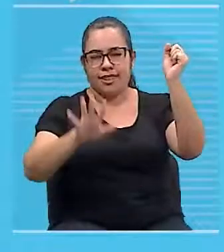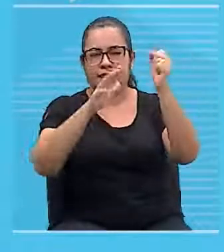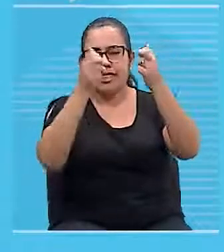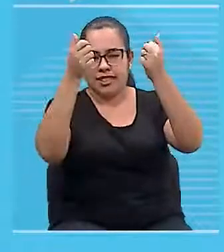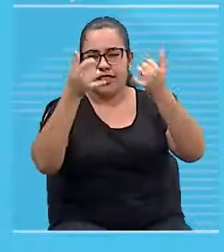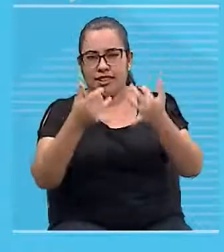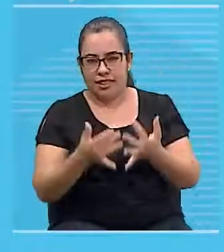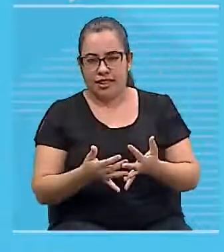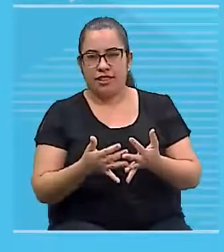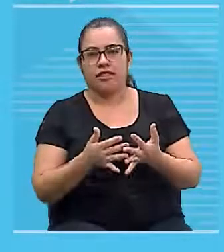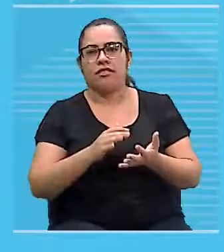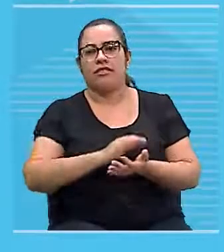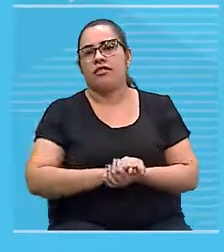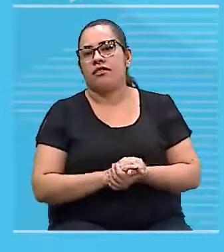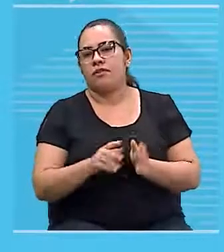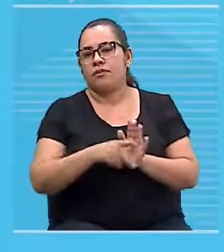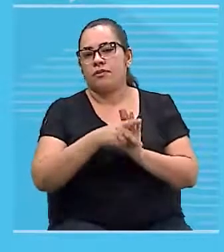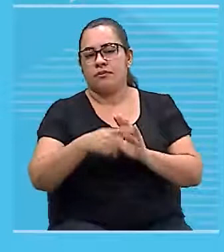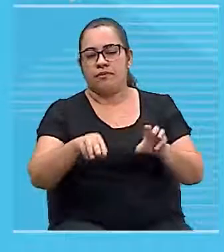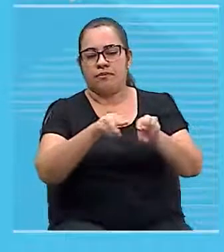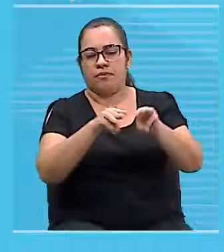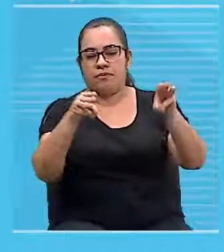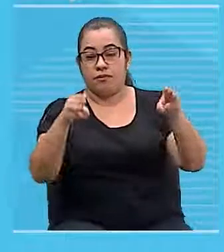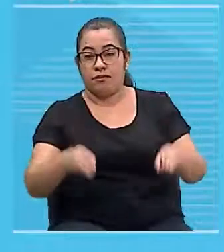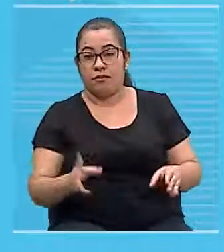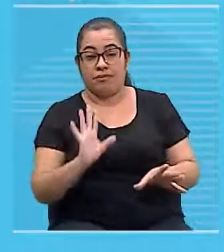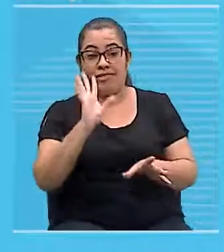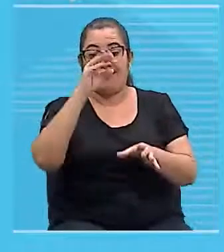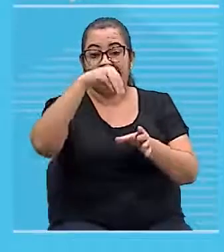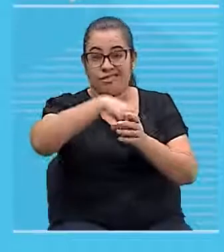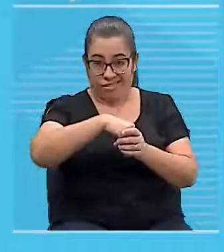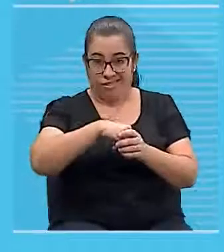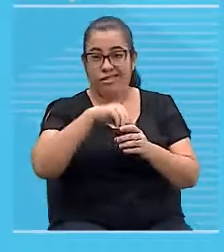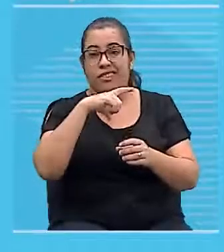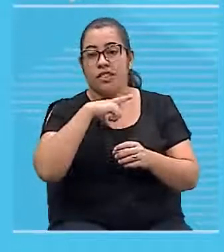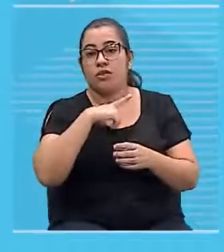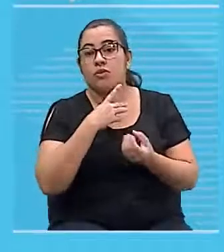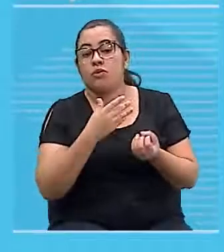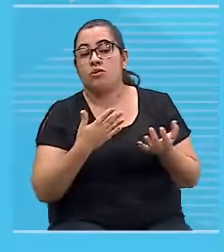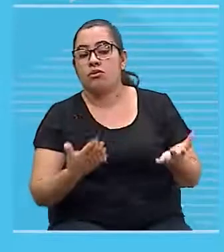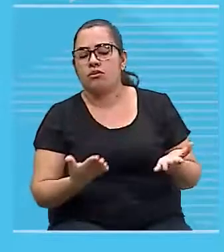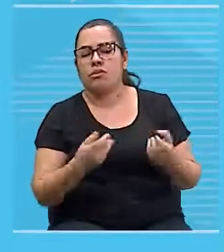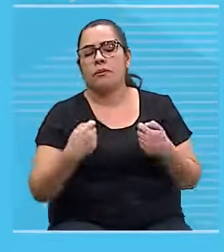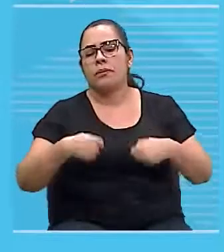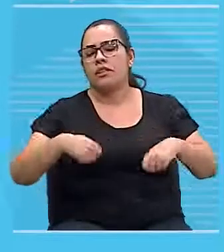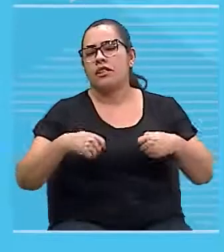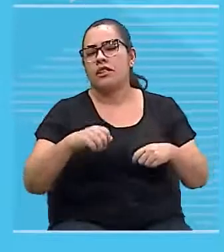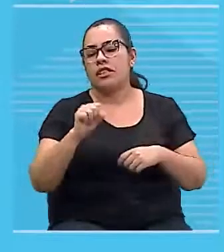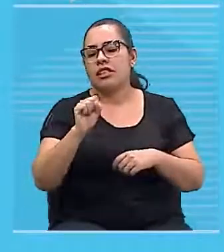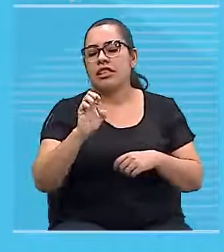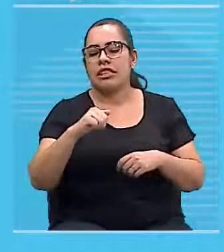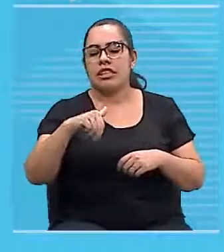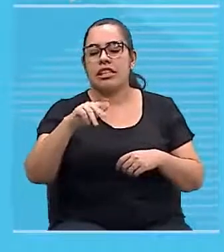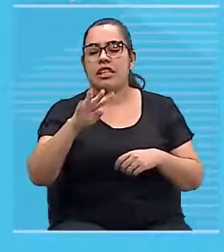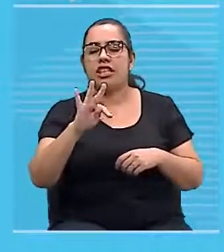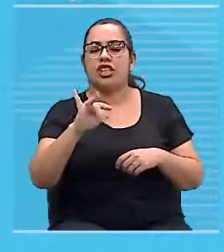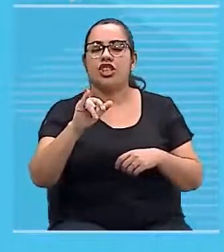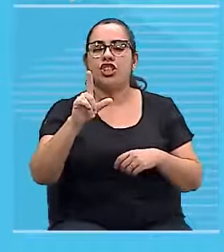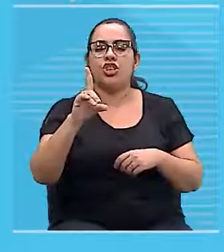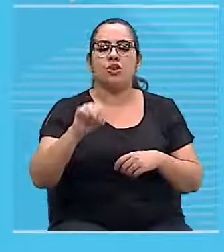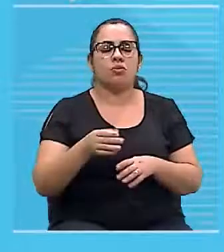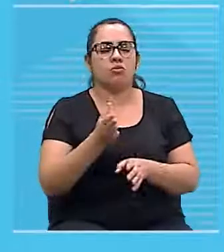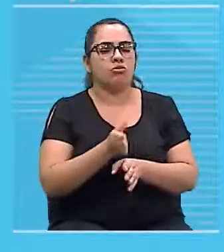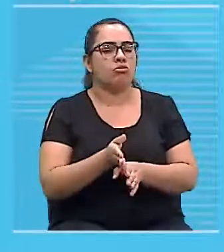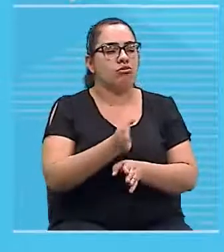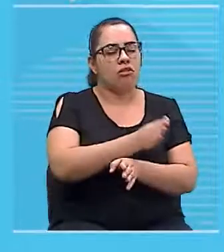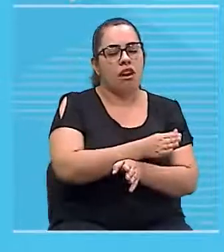campo magnético está inserido, está sentido, eu tenho que falar agora do lado. Para qual lado ele